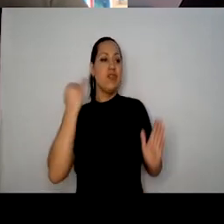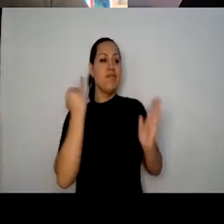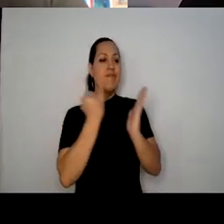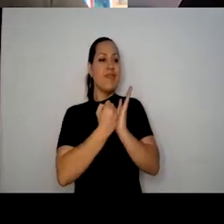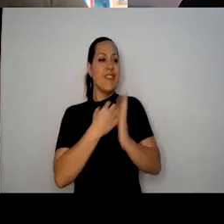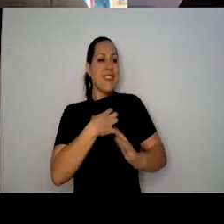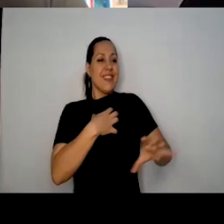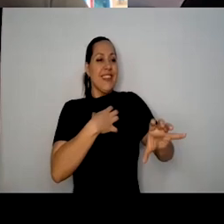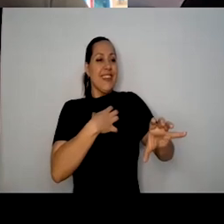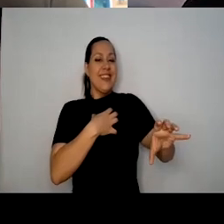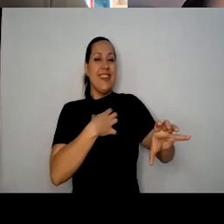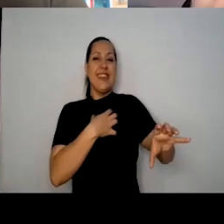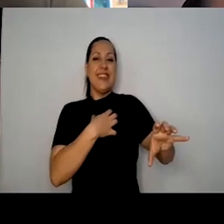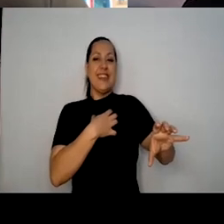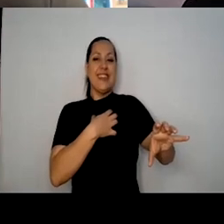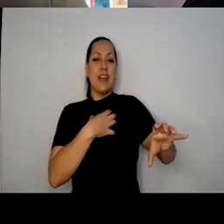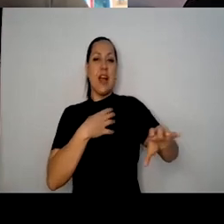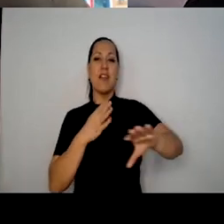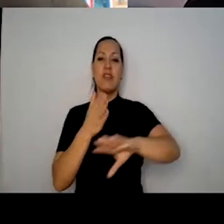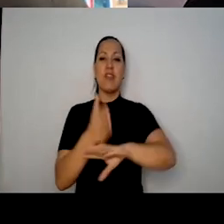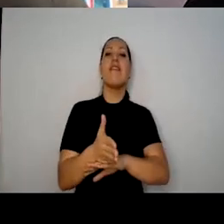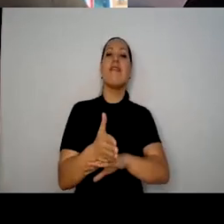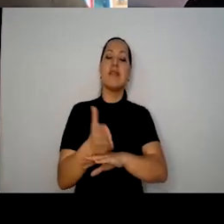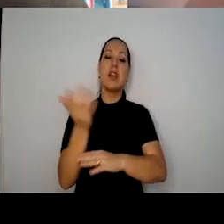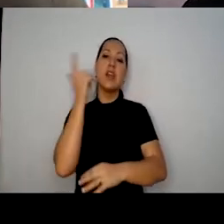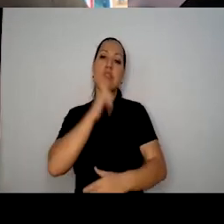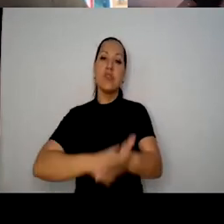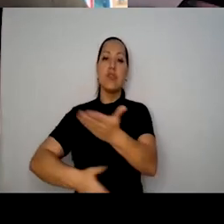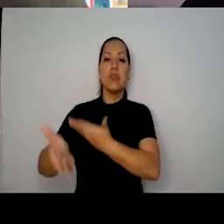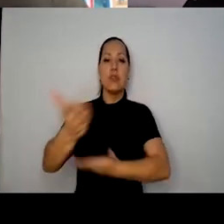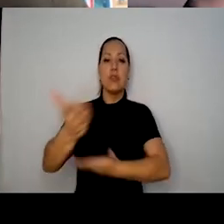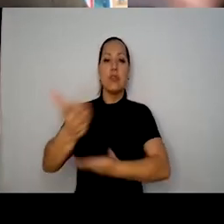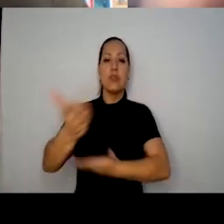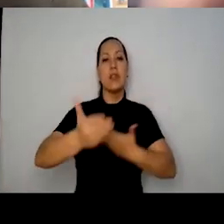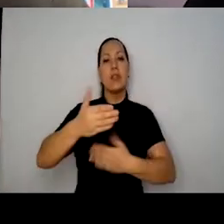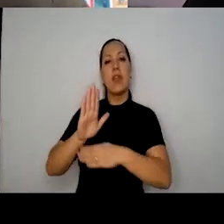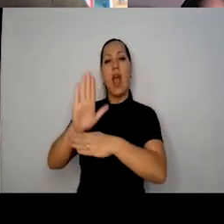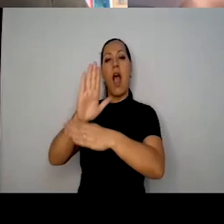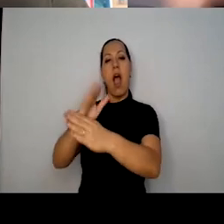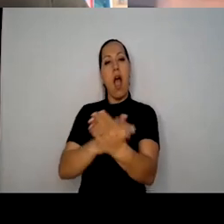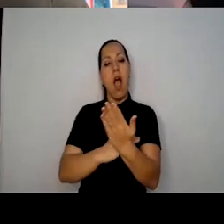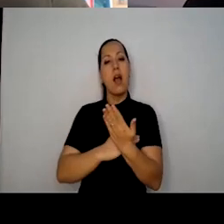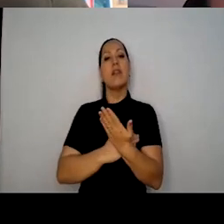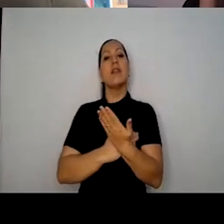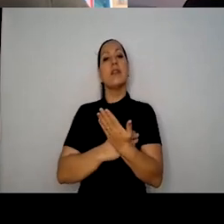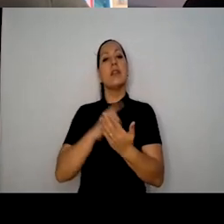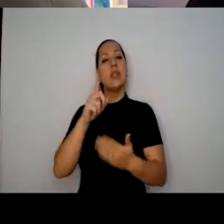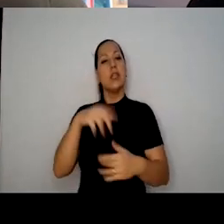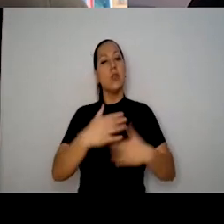identifica, gente entra na catarse. A gente se alivia, ele se alivia ao outro. E isso é uma onda.